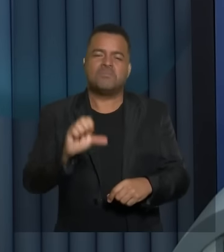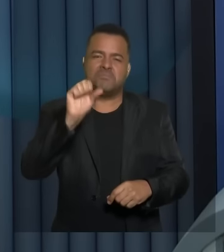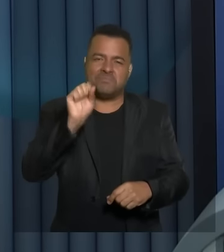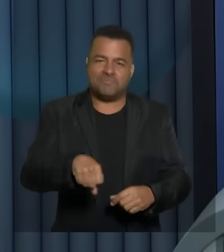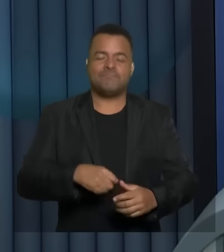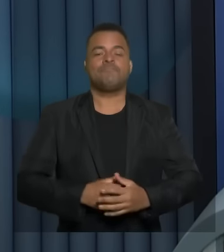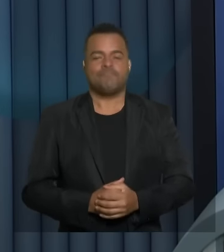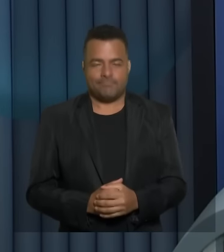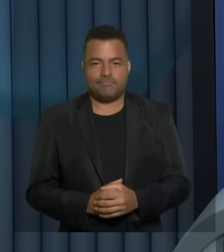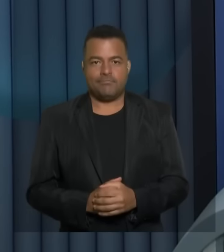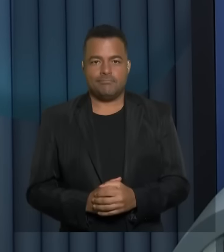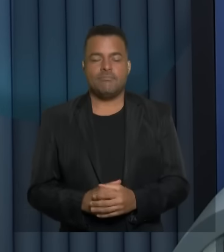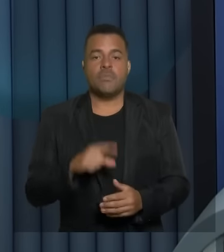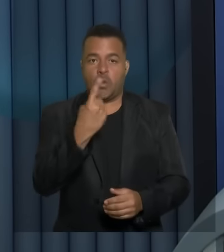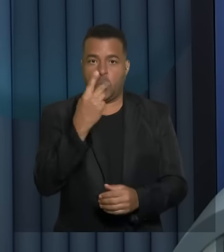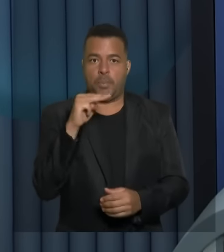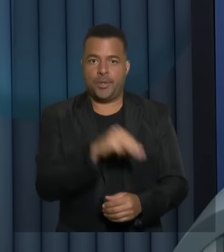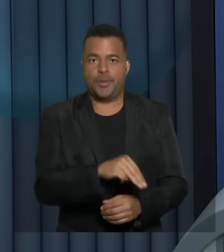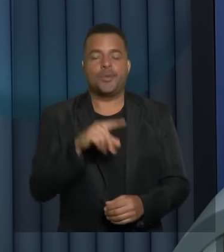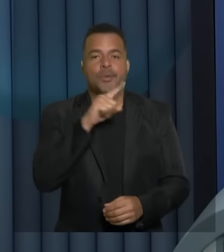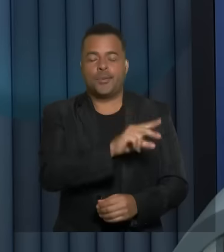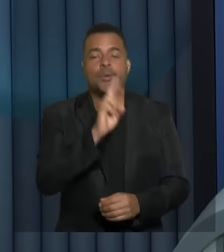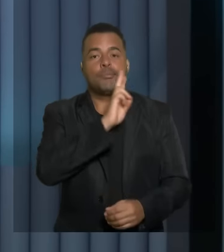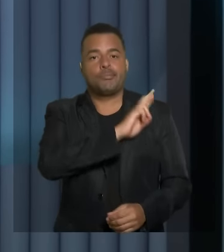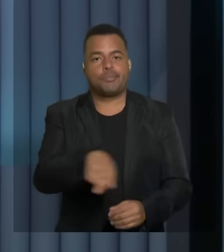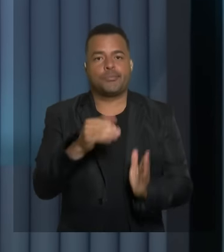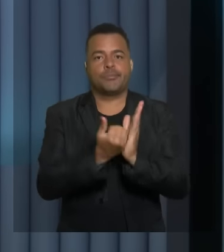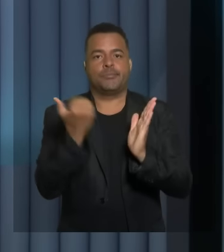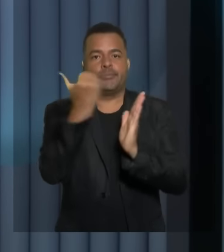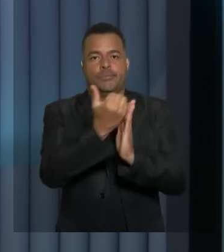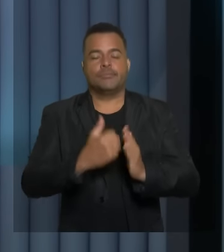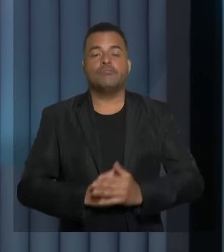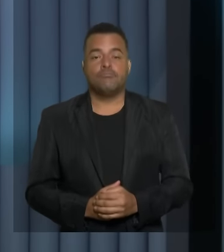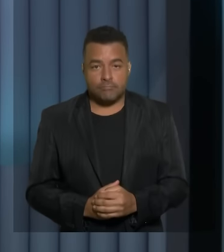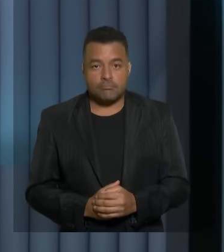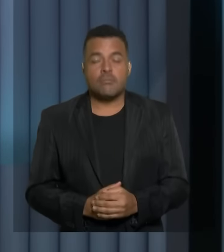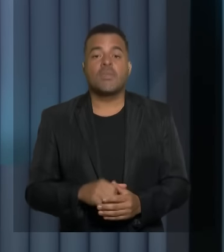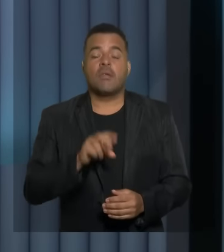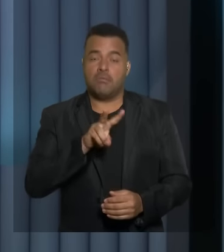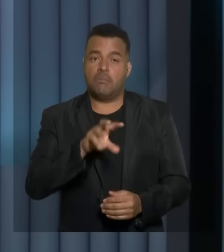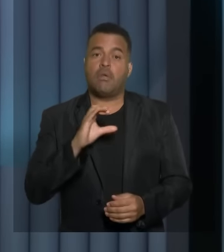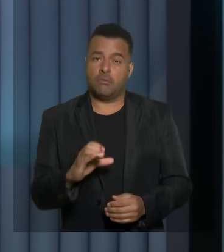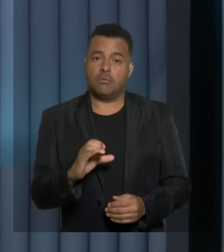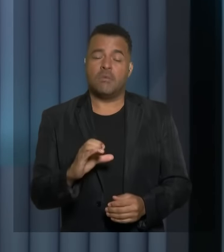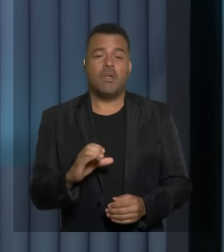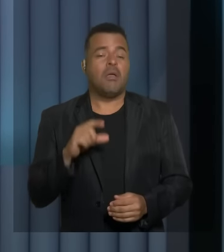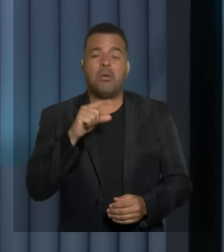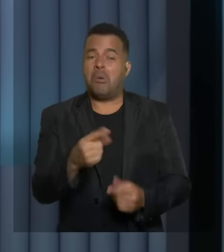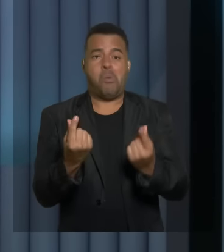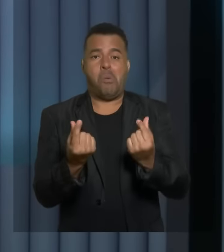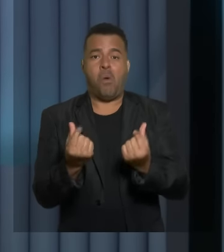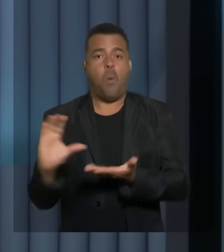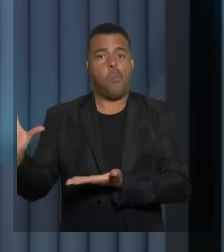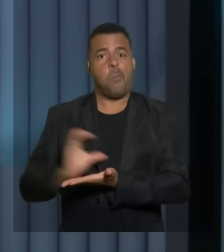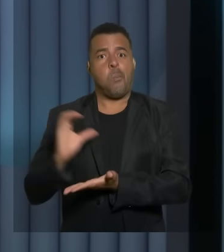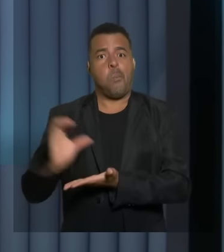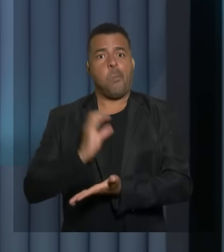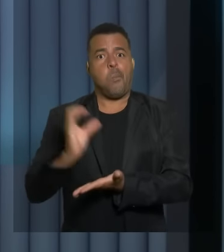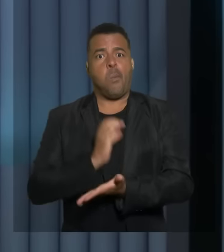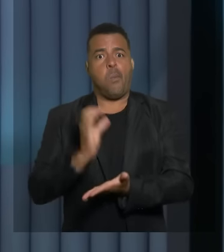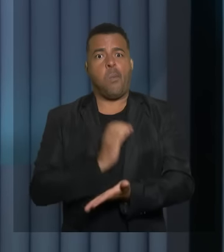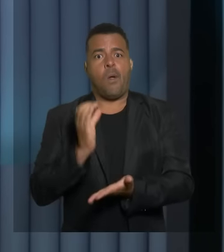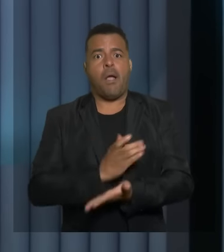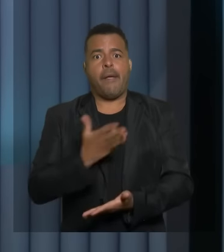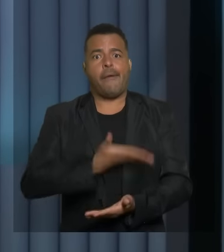Candidato, o senhor tem 1 minuto e 15 segundos para a réplica. Vitória da Conquista nunca arrecadou tanto e nunca jogou